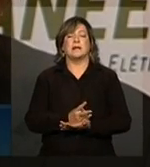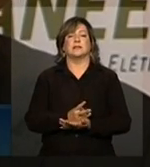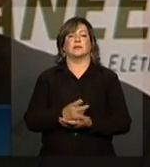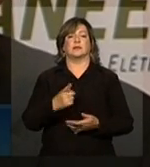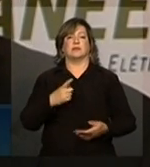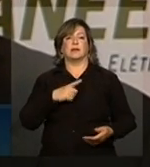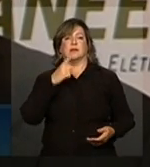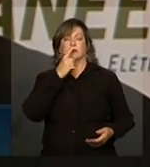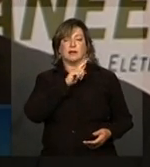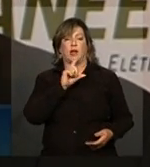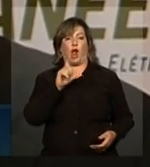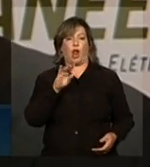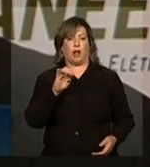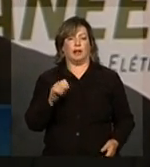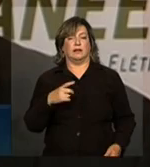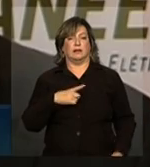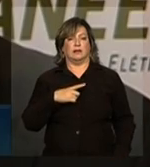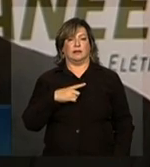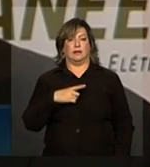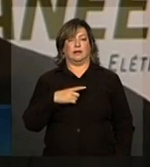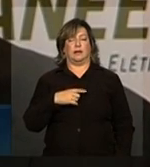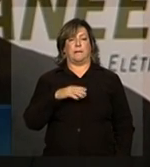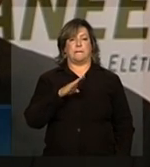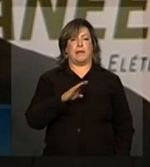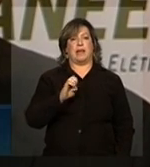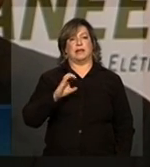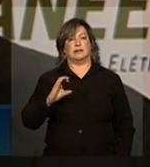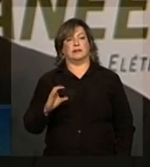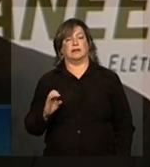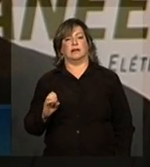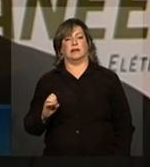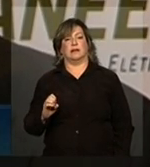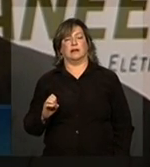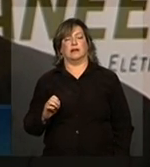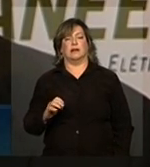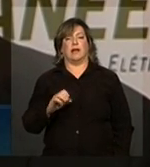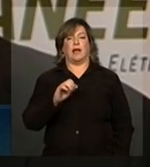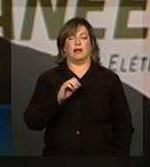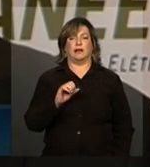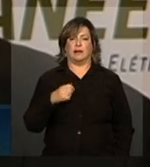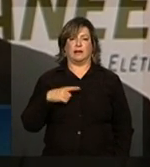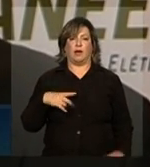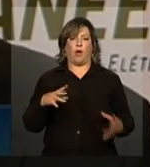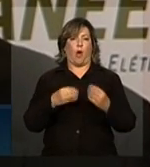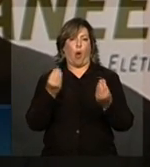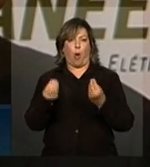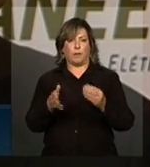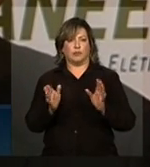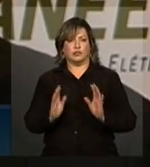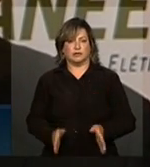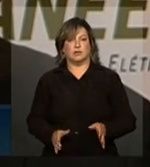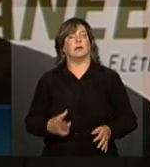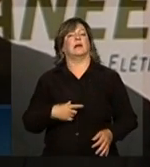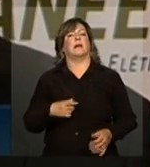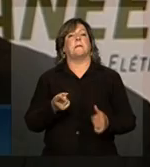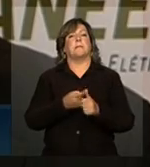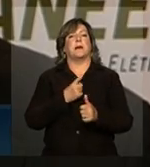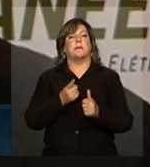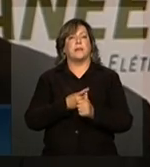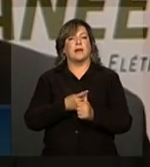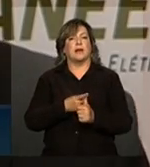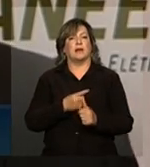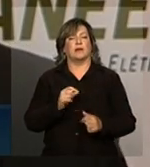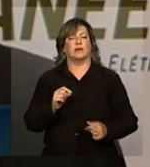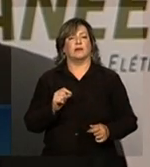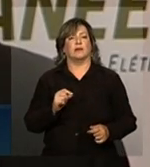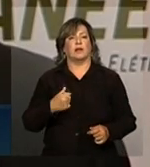lotes A e B e C, e não lote A e B, não lote A e B, como saiu, primeiro, já tinha, quando